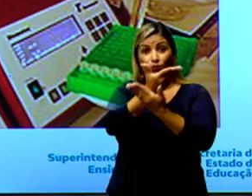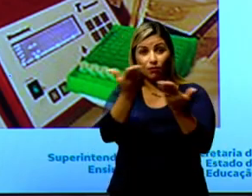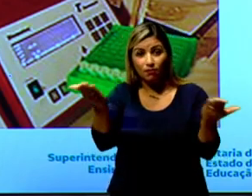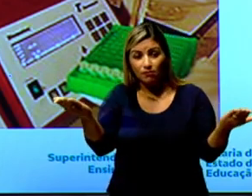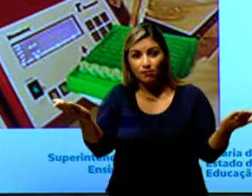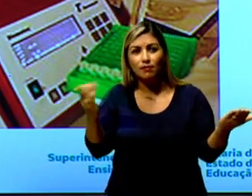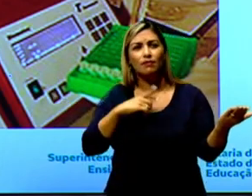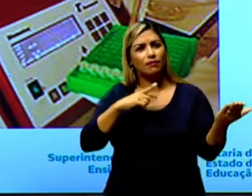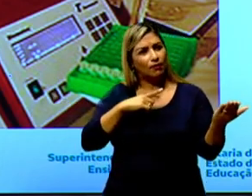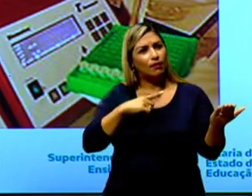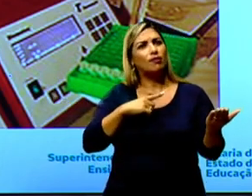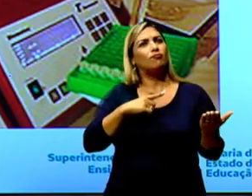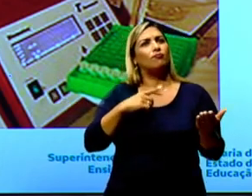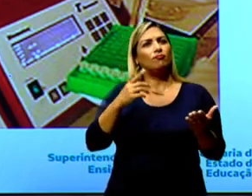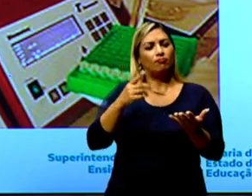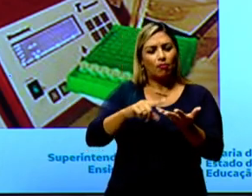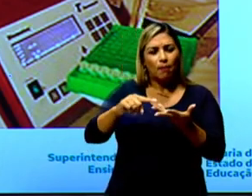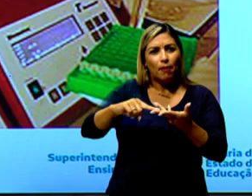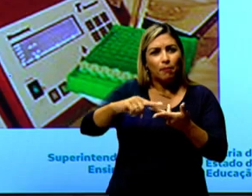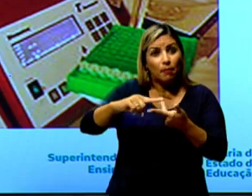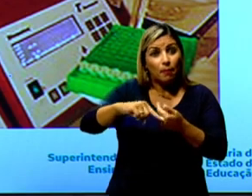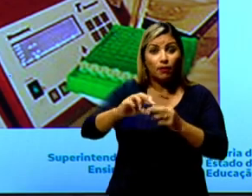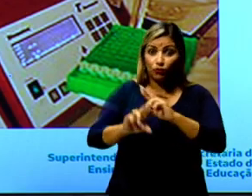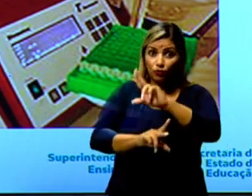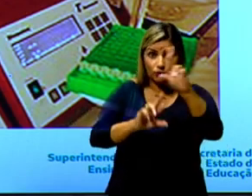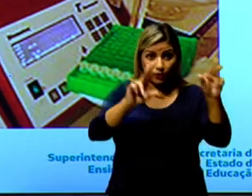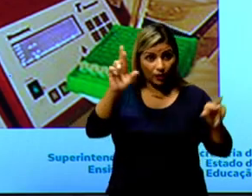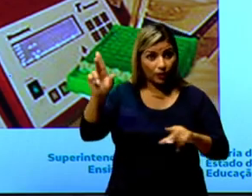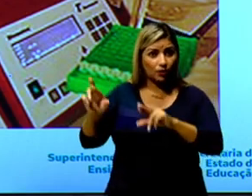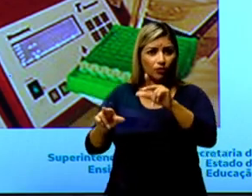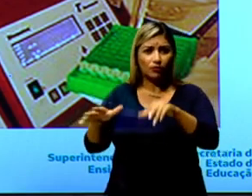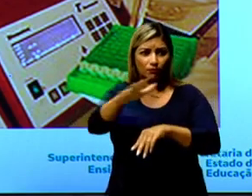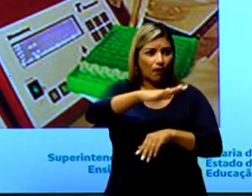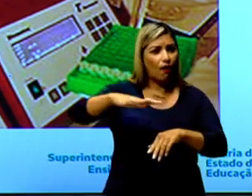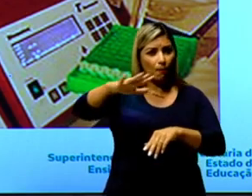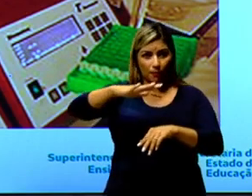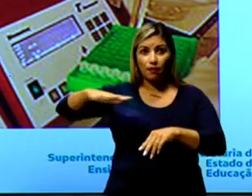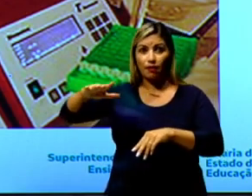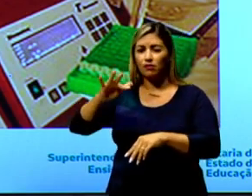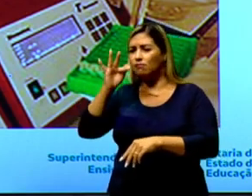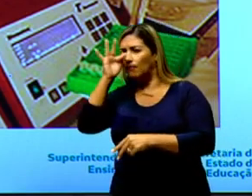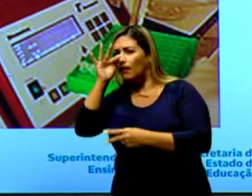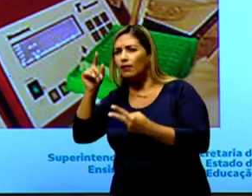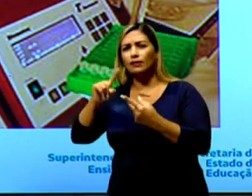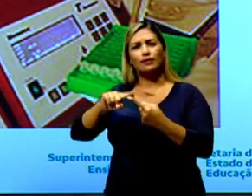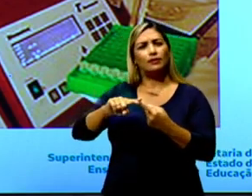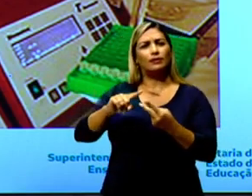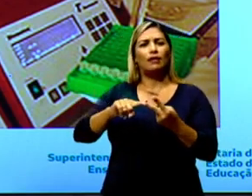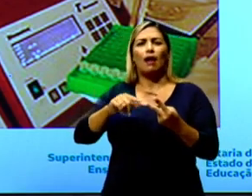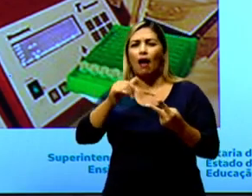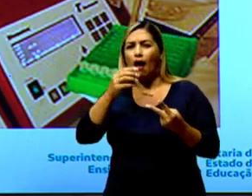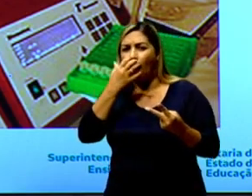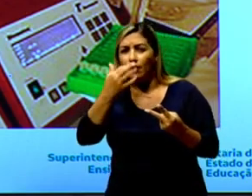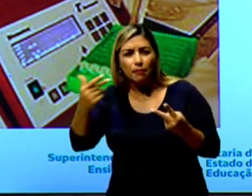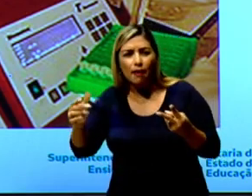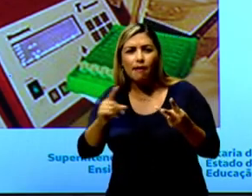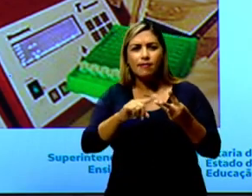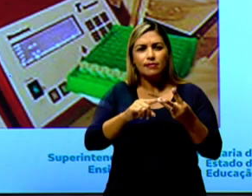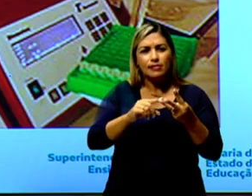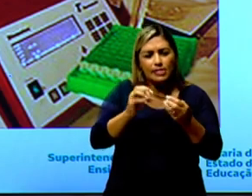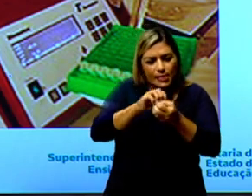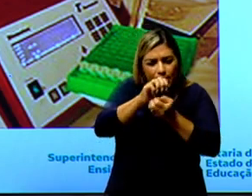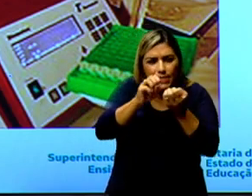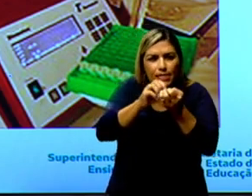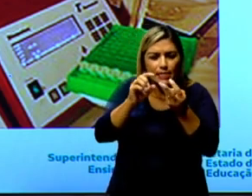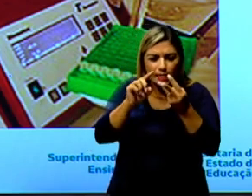Constituídas por segmentos provenientes de diferentes fontes. Como plantas, animais, micro-organismos